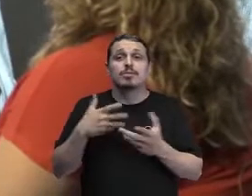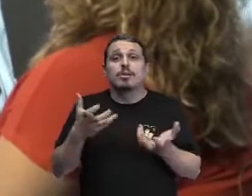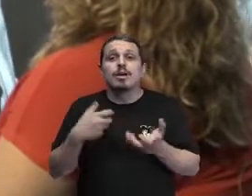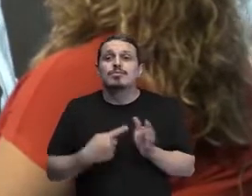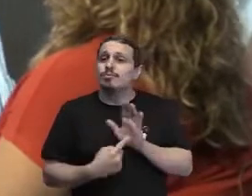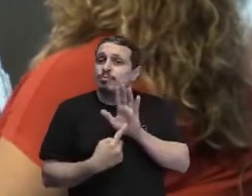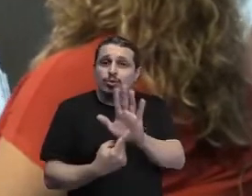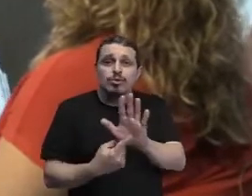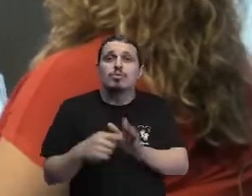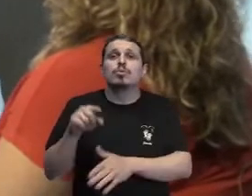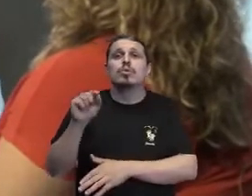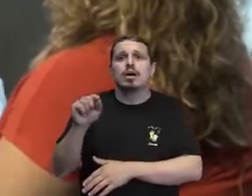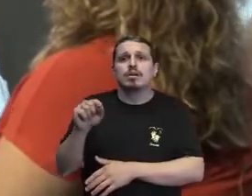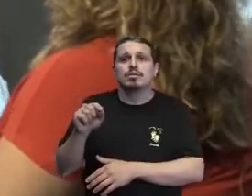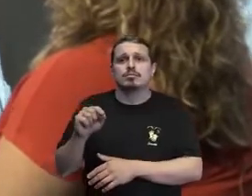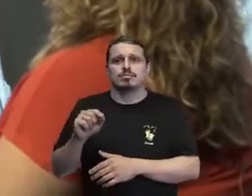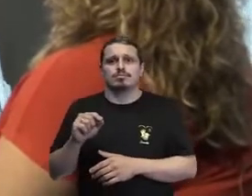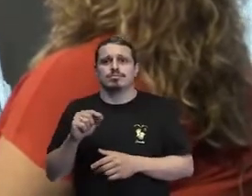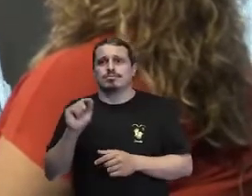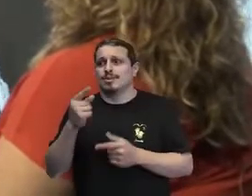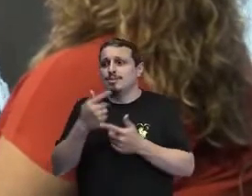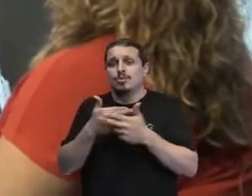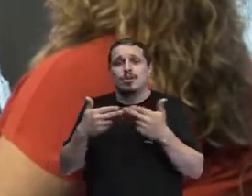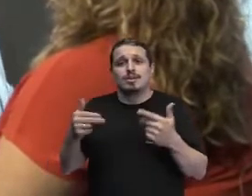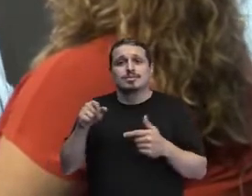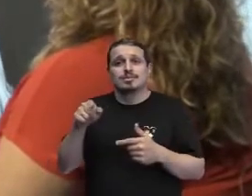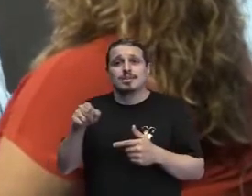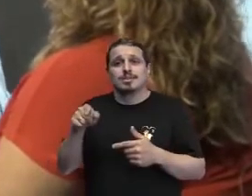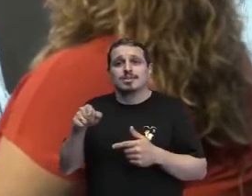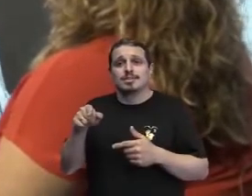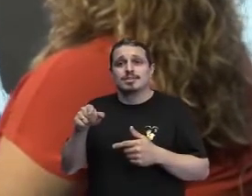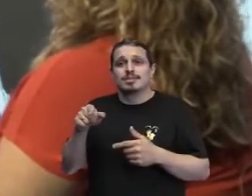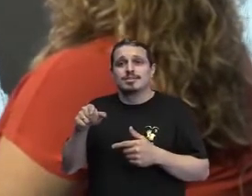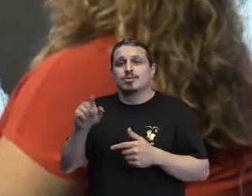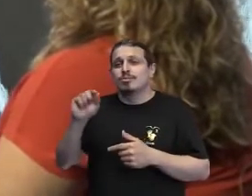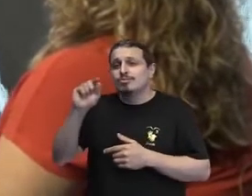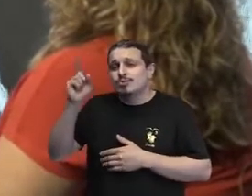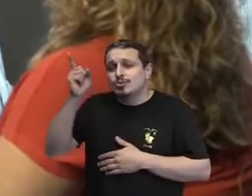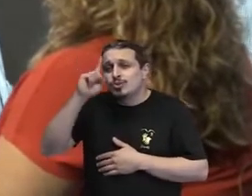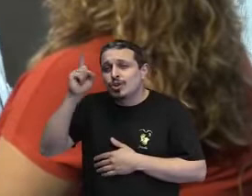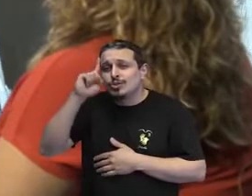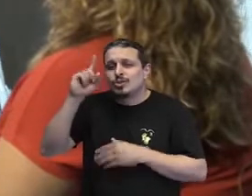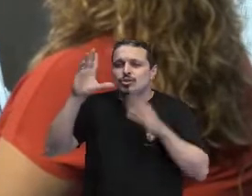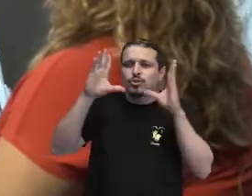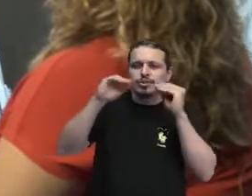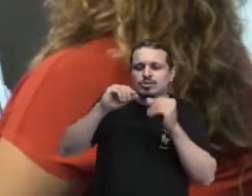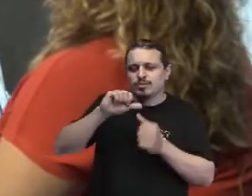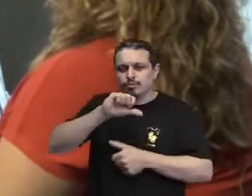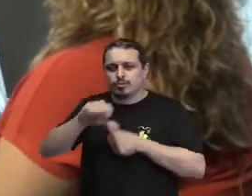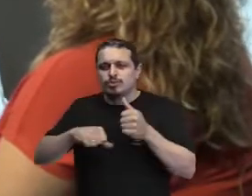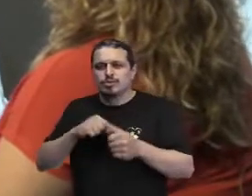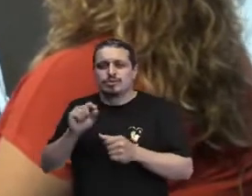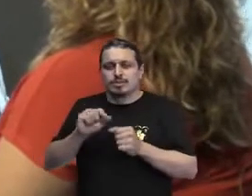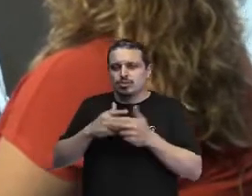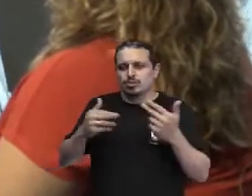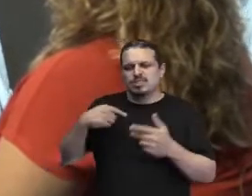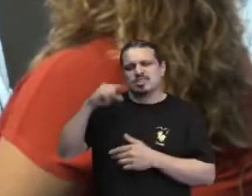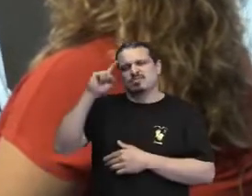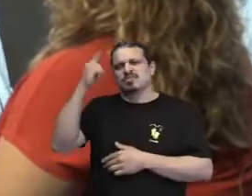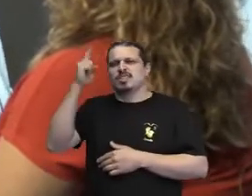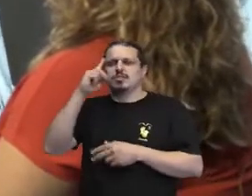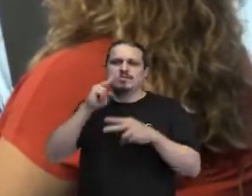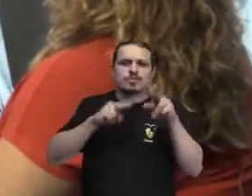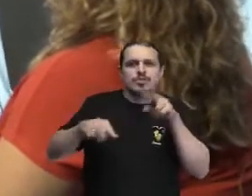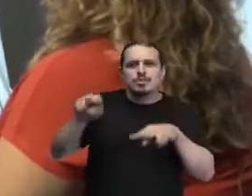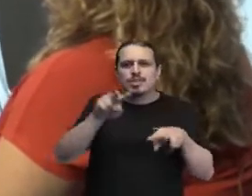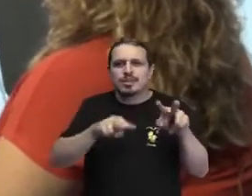com passos pequenos, porque não é do dia pra noite que a gente consegue mudar todo mundo, os pensamentos, as visões. Mas eu